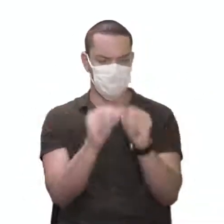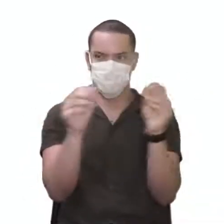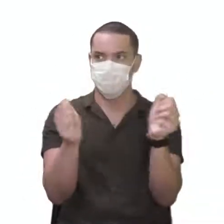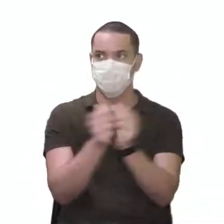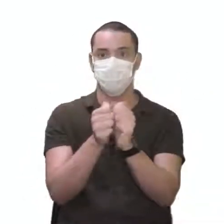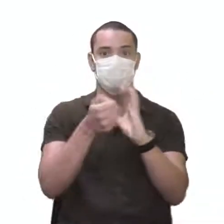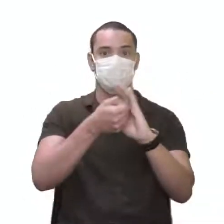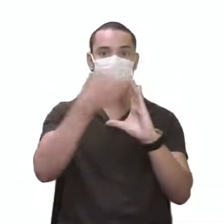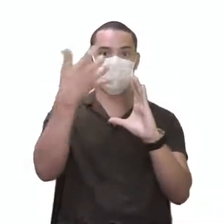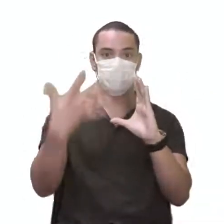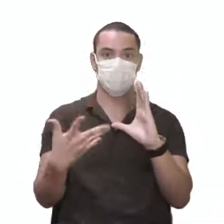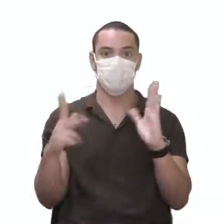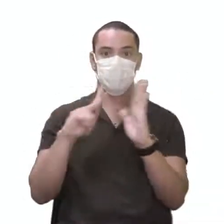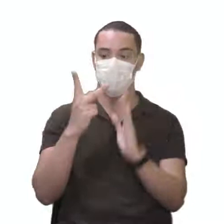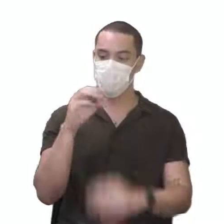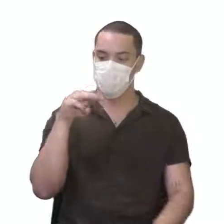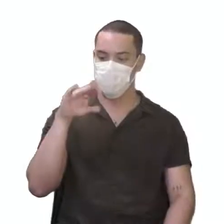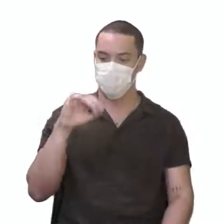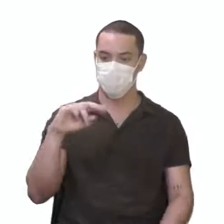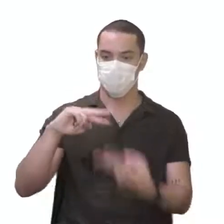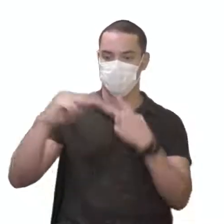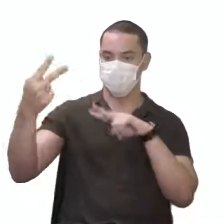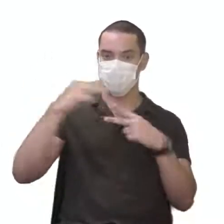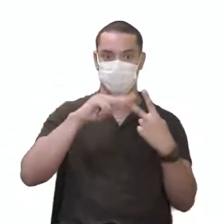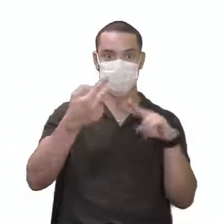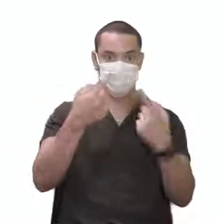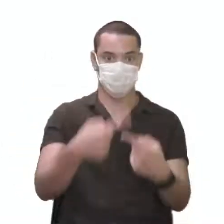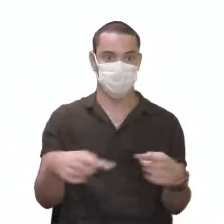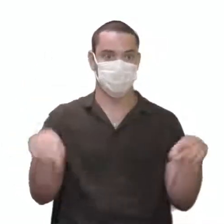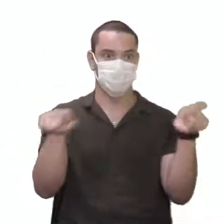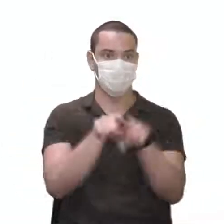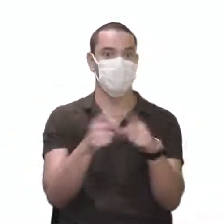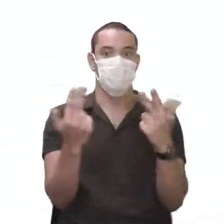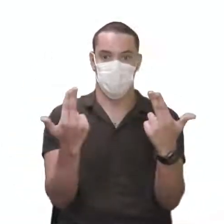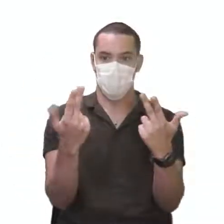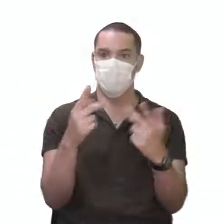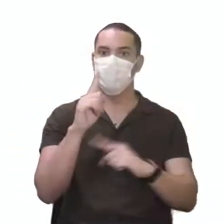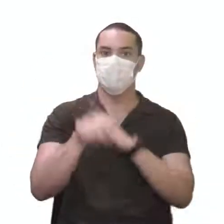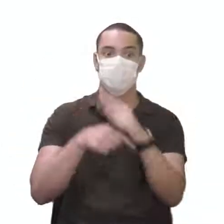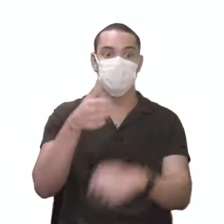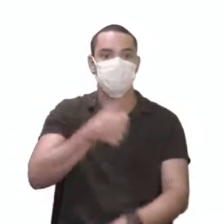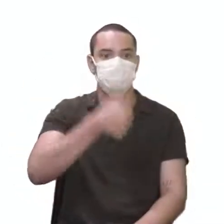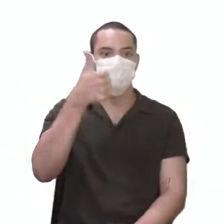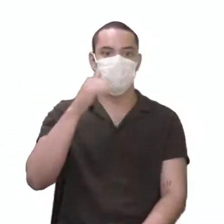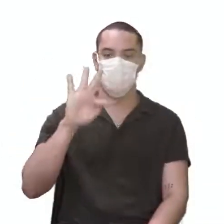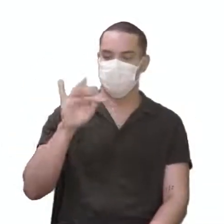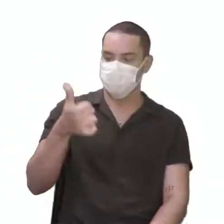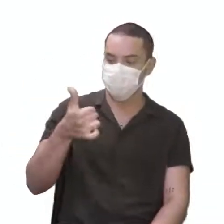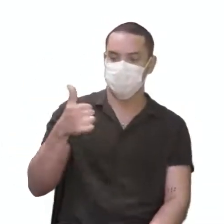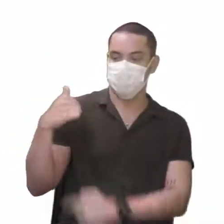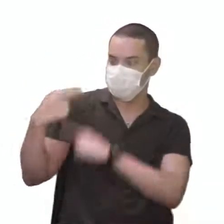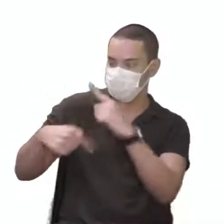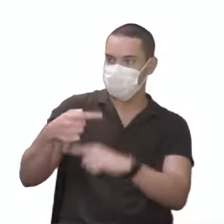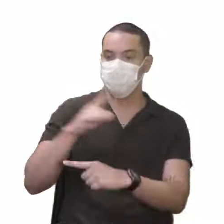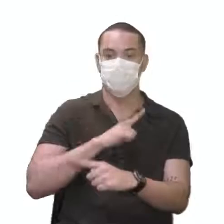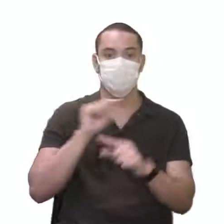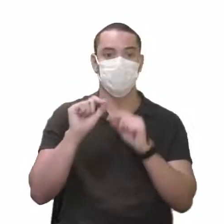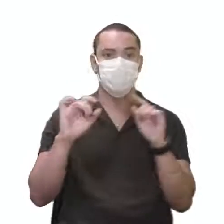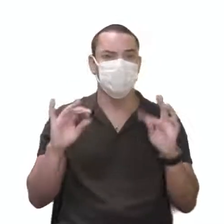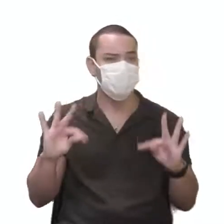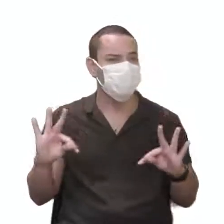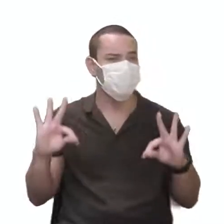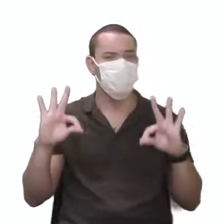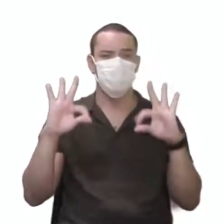essas características homozigotas. Homozigotas, perfeito? E aí, que ele teve? Na primeira geração, chamada geração F1, todos os